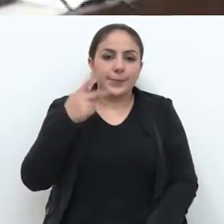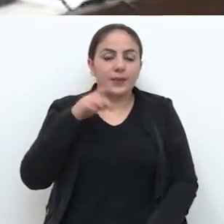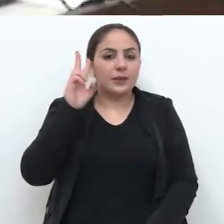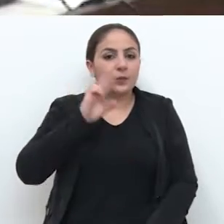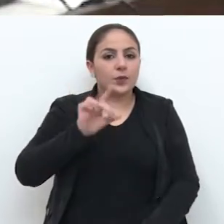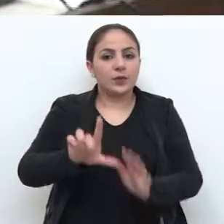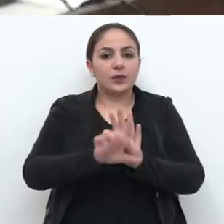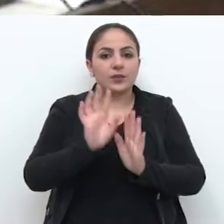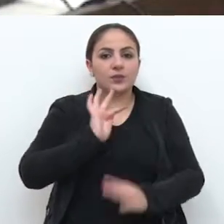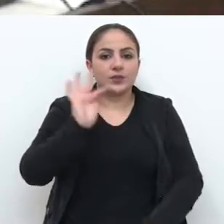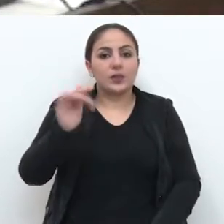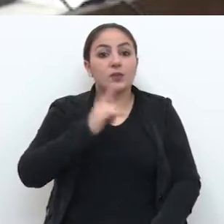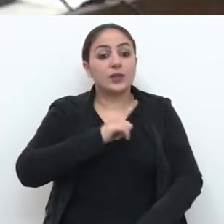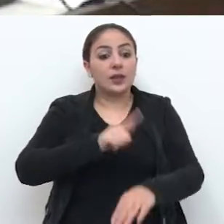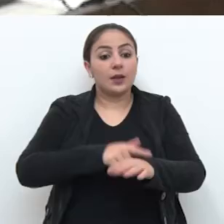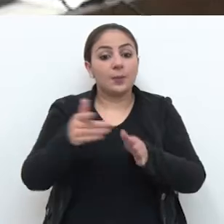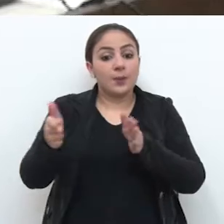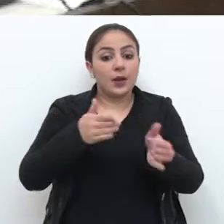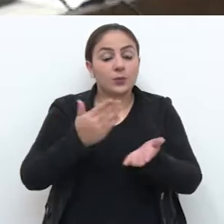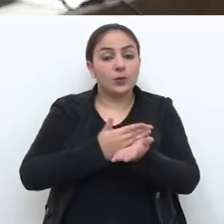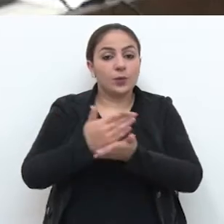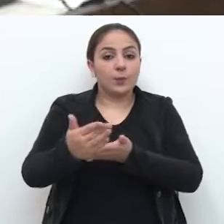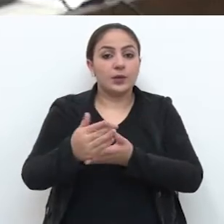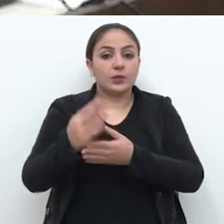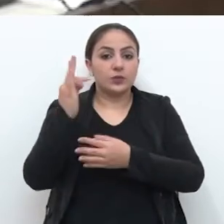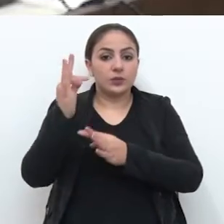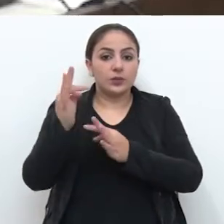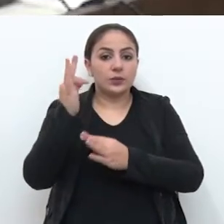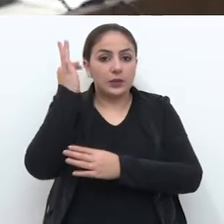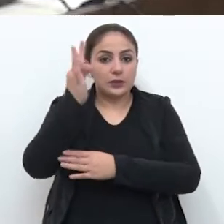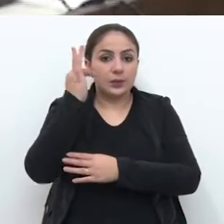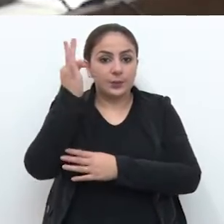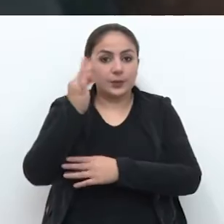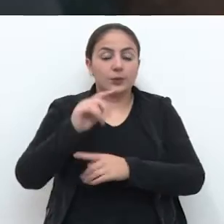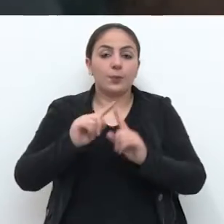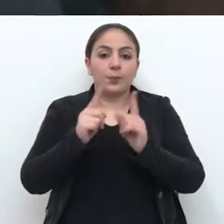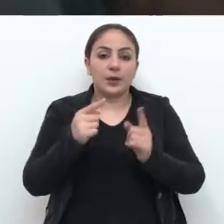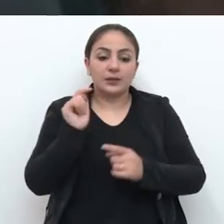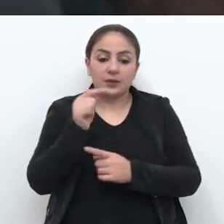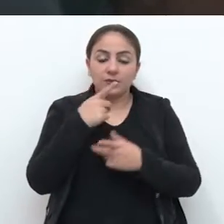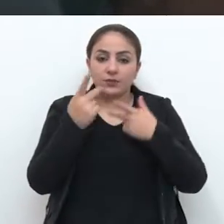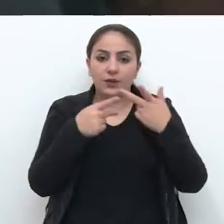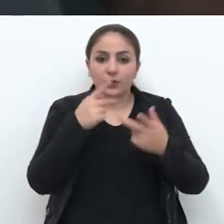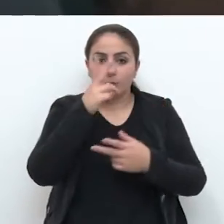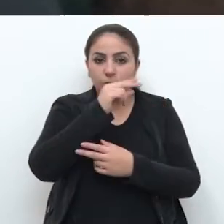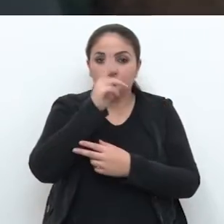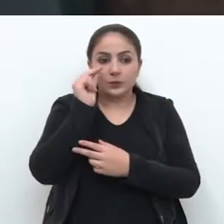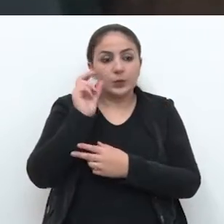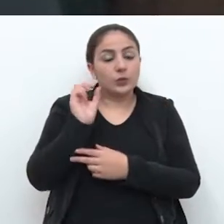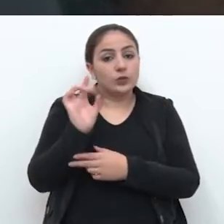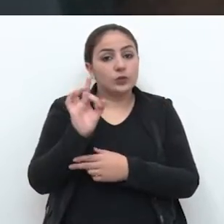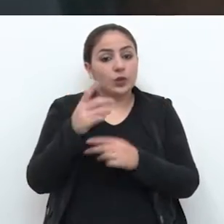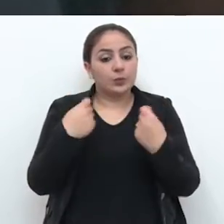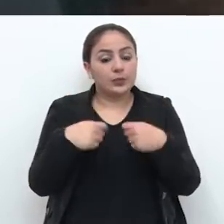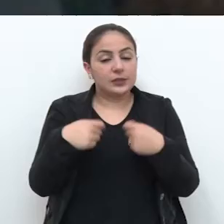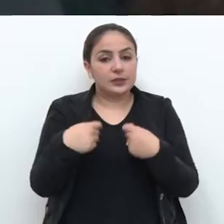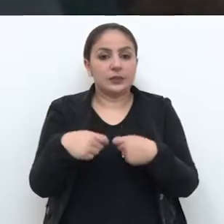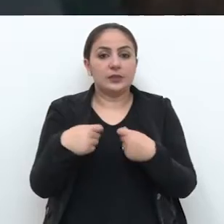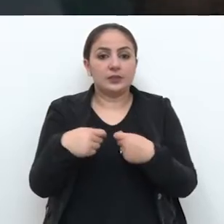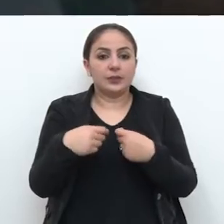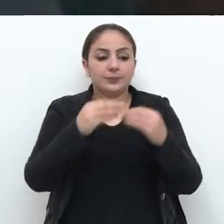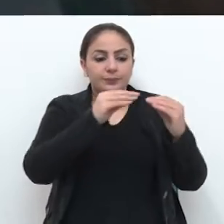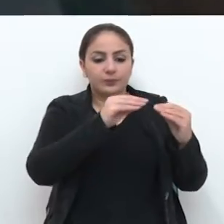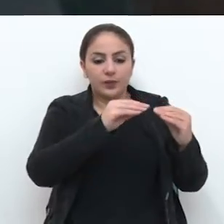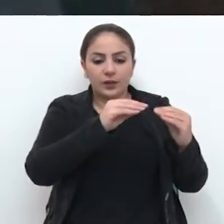socialista lembrou a lei federal que prevê prazo para o início do tratamento, porém, para ele, o município precisa apenas